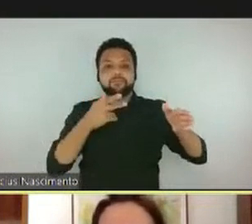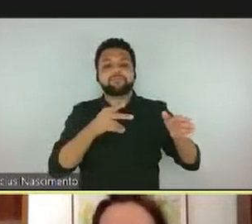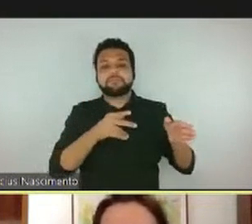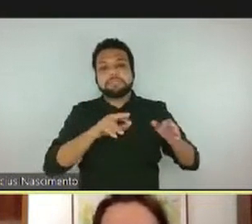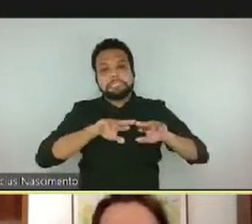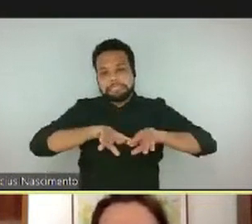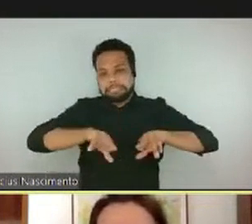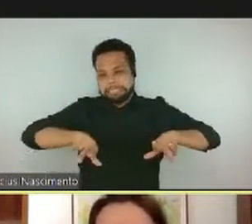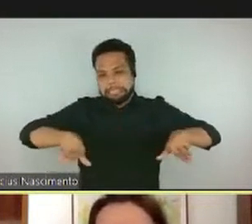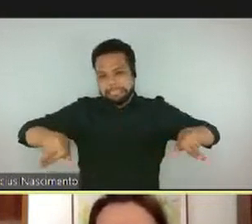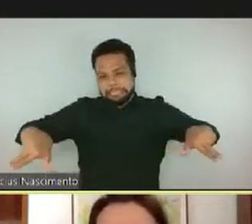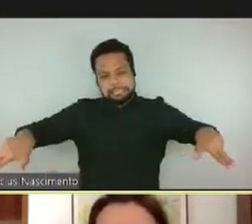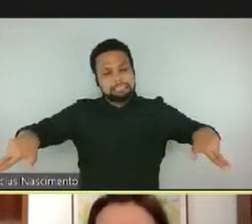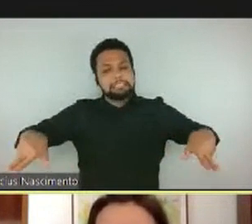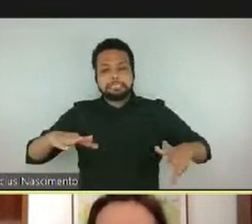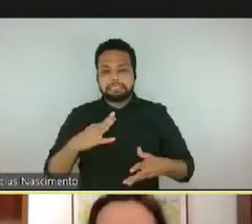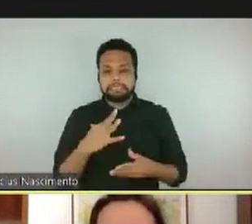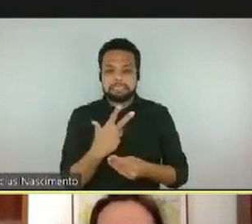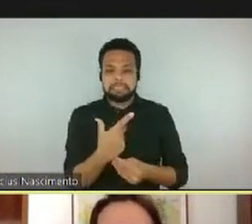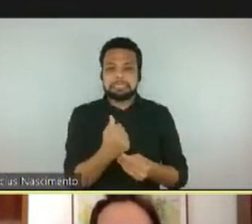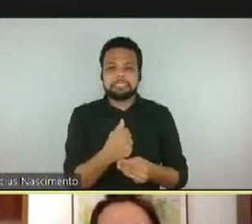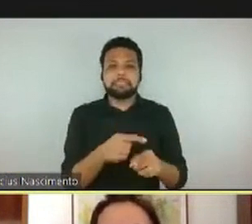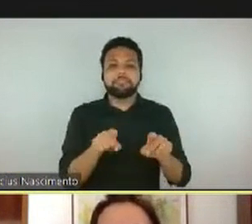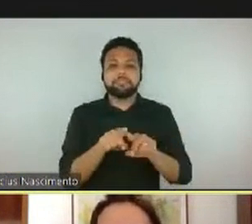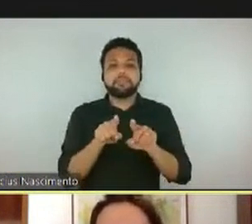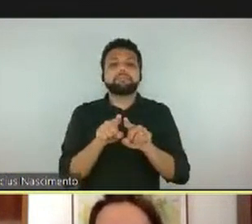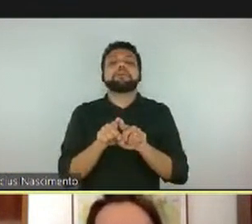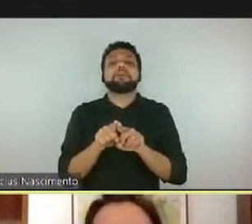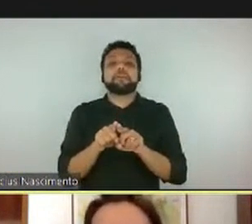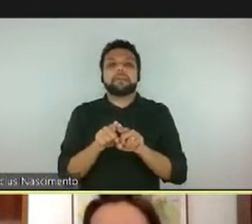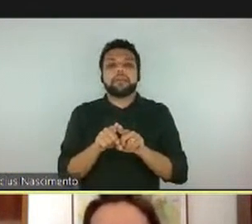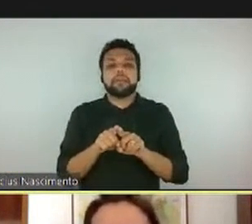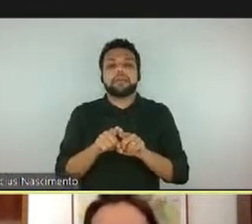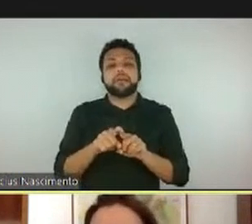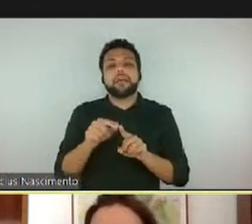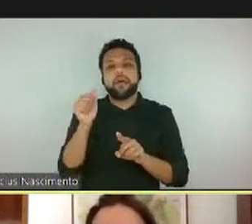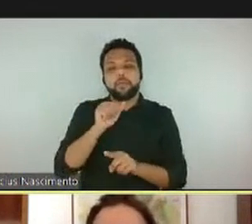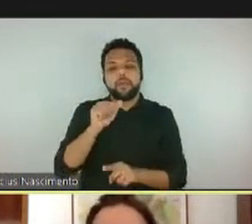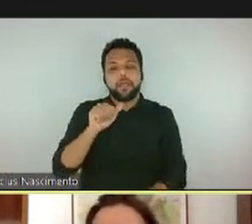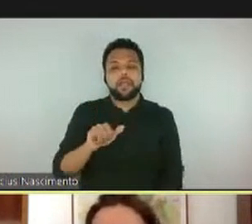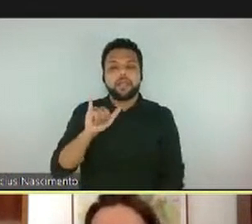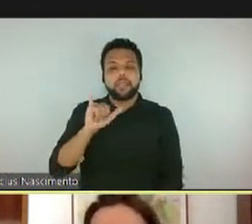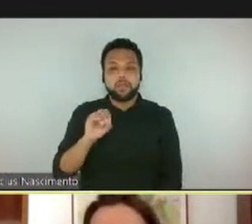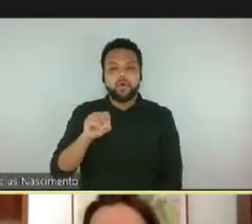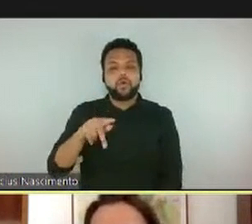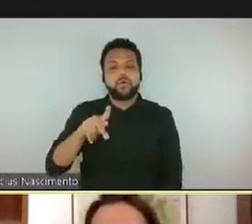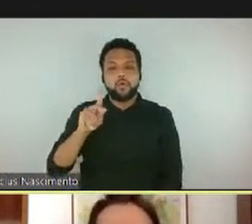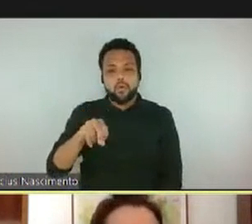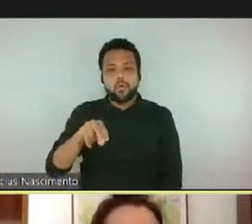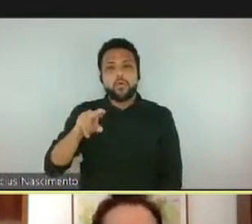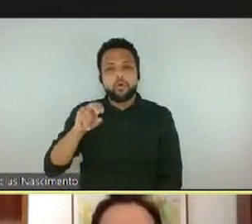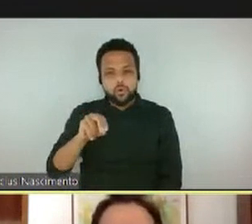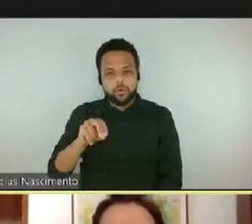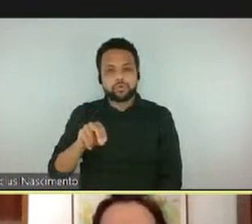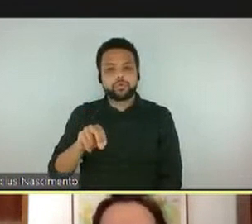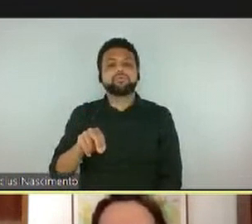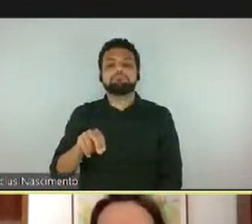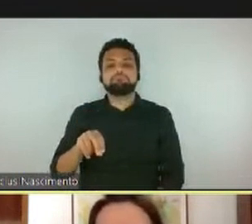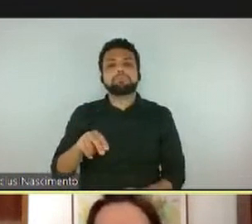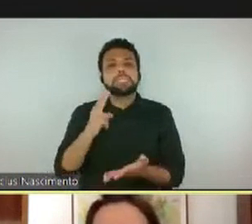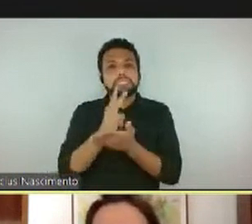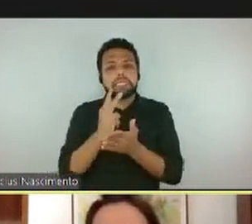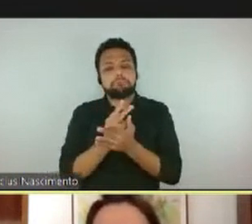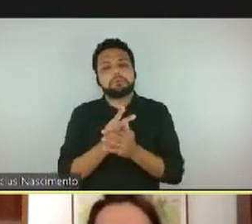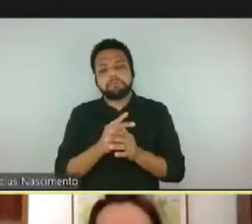a instalação da Iopuono, sempre a conversa em torno das obras e